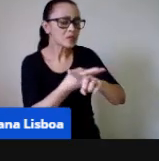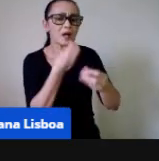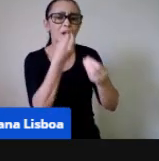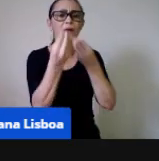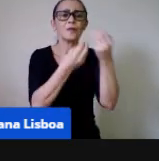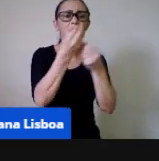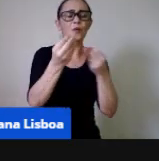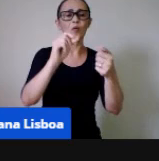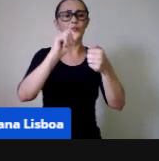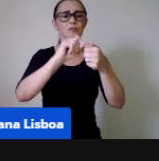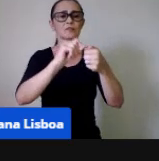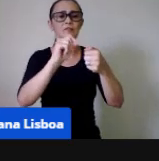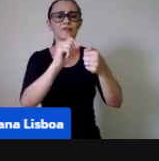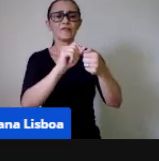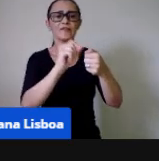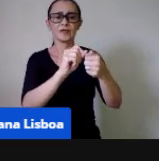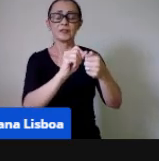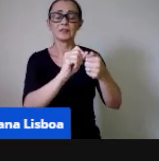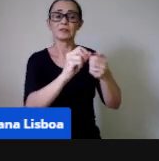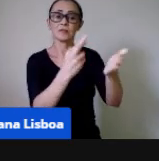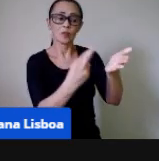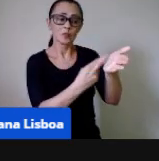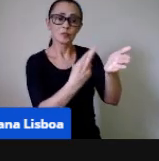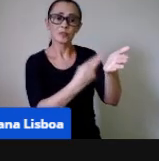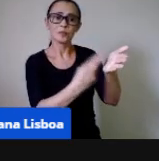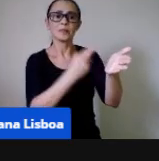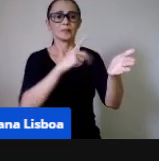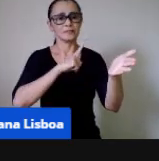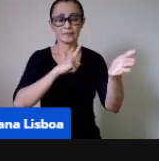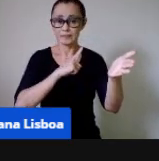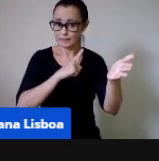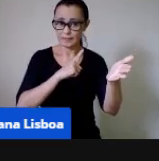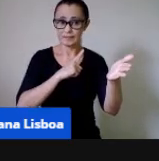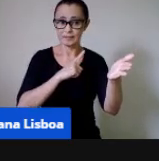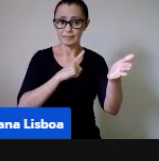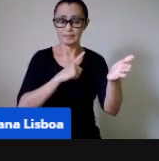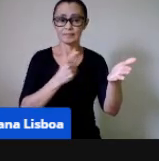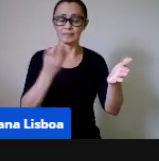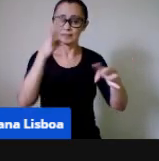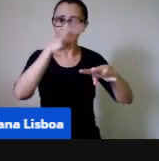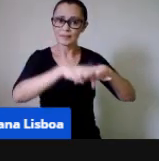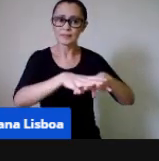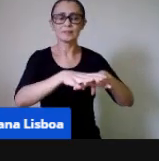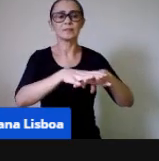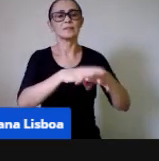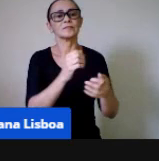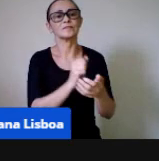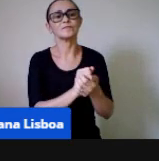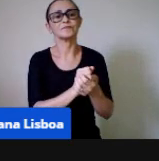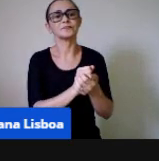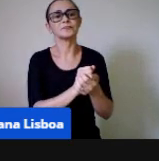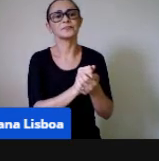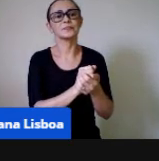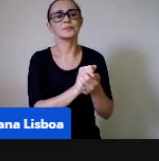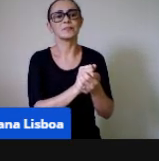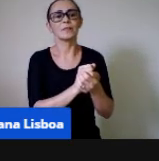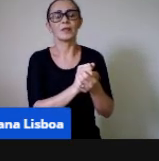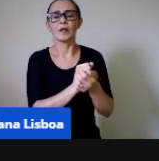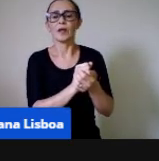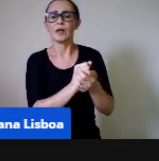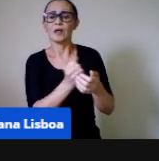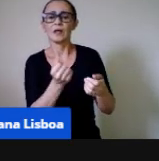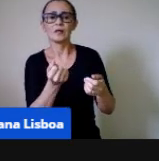de problemas que a gente apresenta, né, fazer, buscar pontos de apoio,